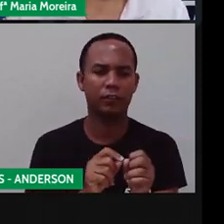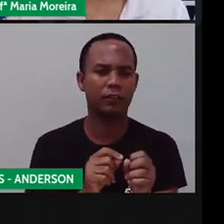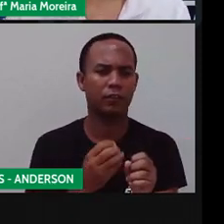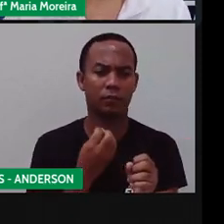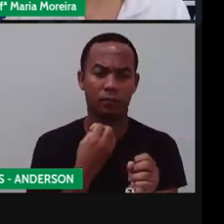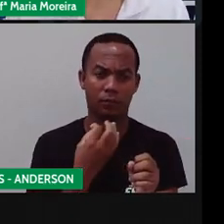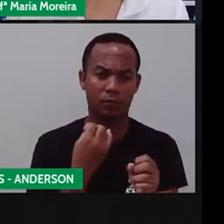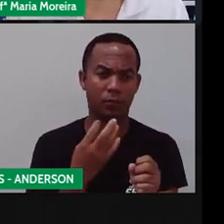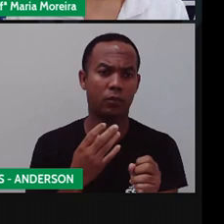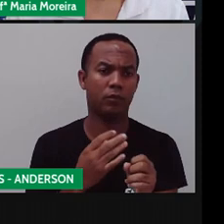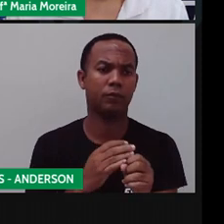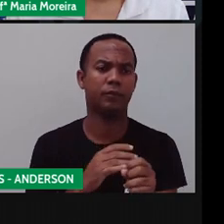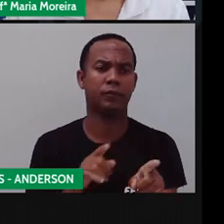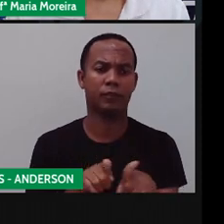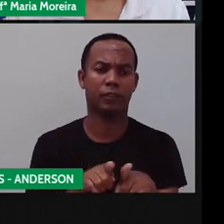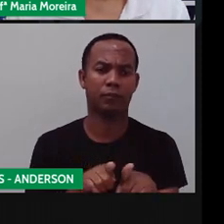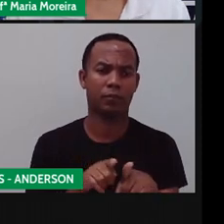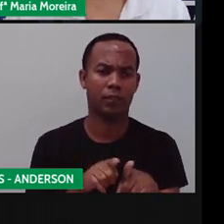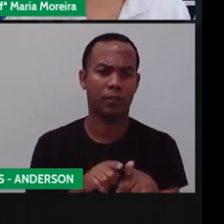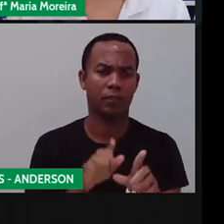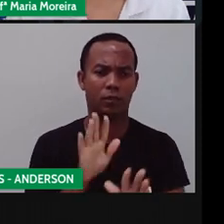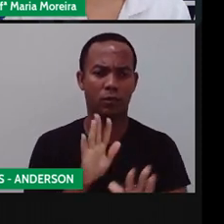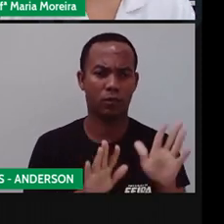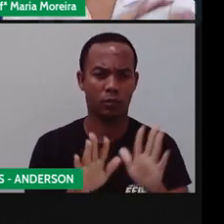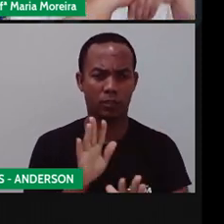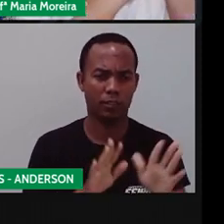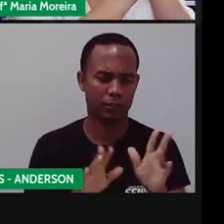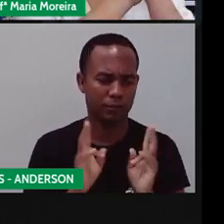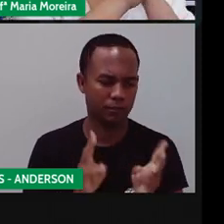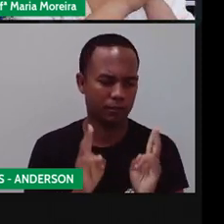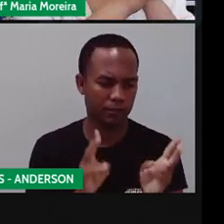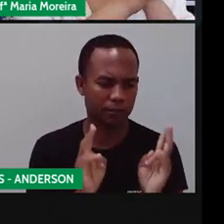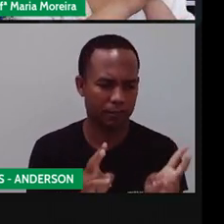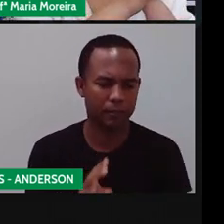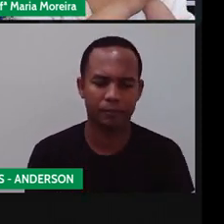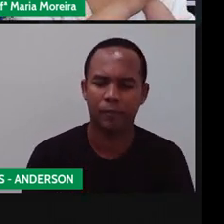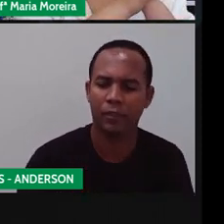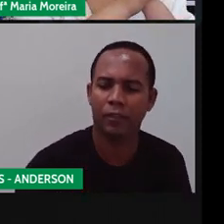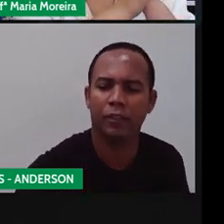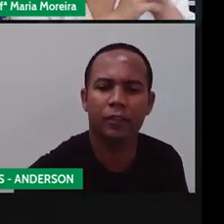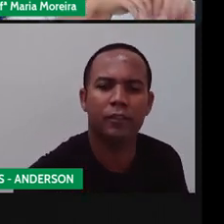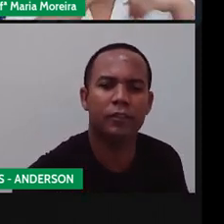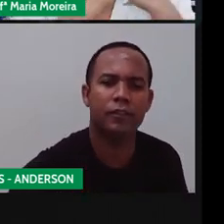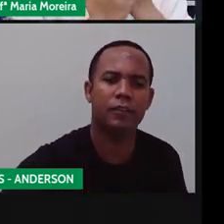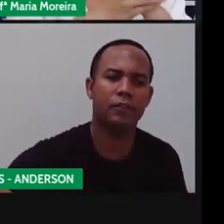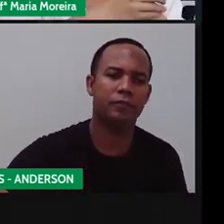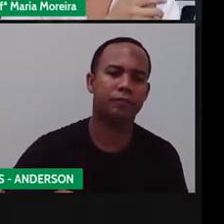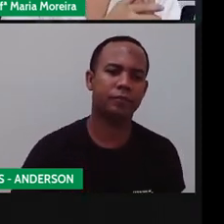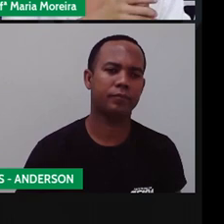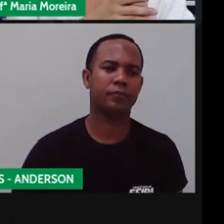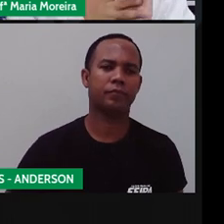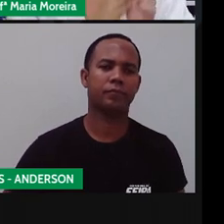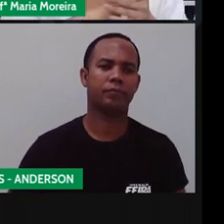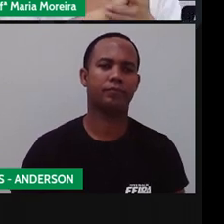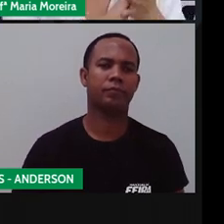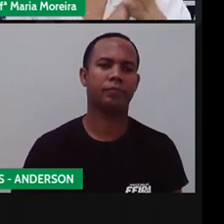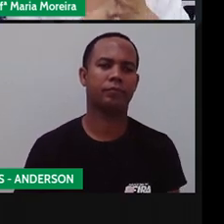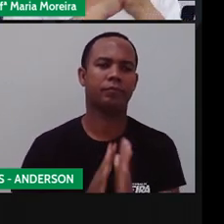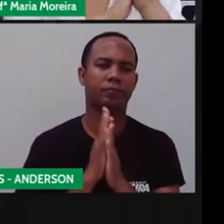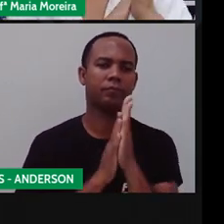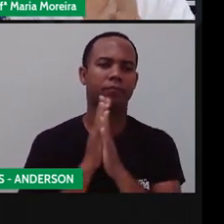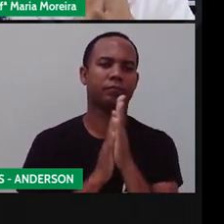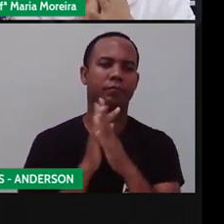social. Se cuidem, né? Não esqueçam do quê? Lava o quê? A mão, lava uma mão,